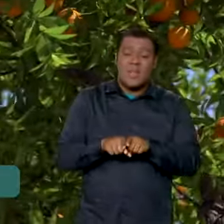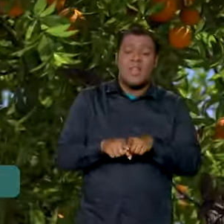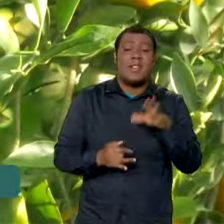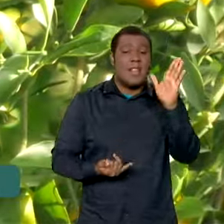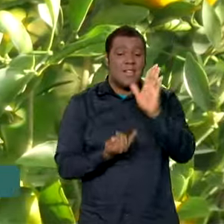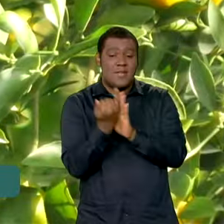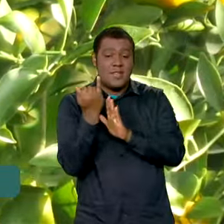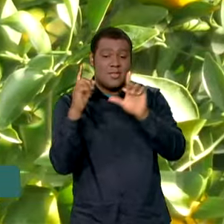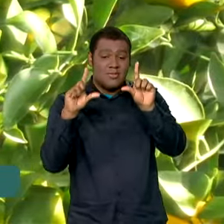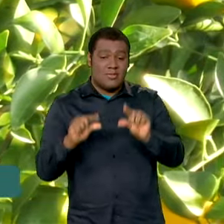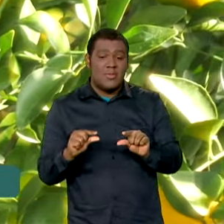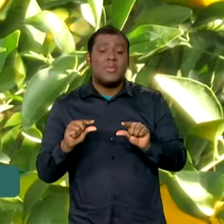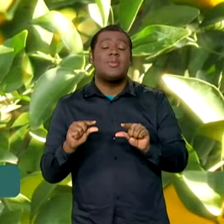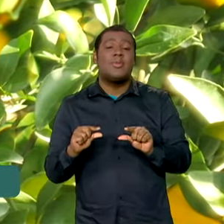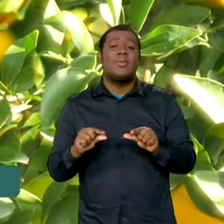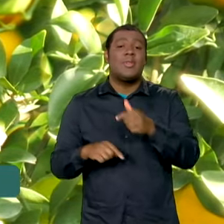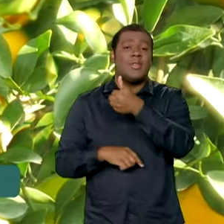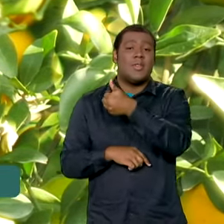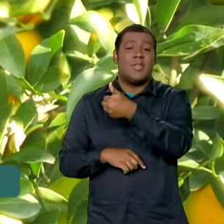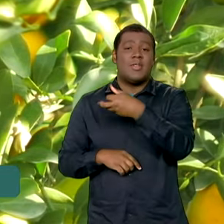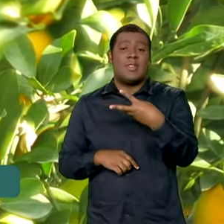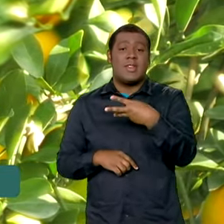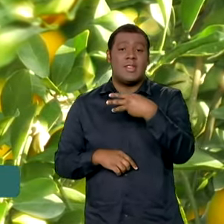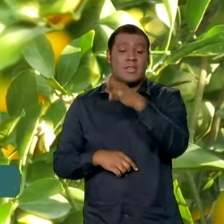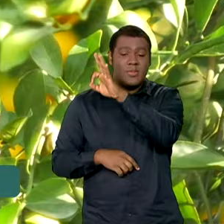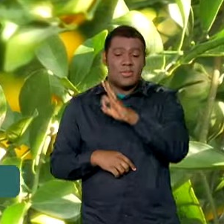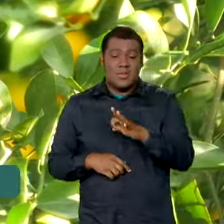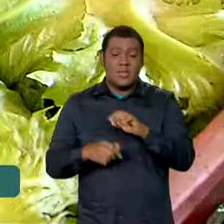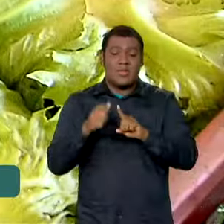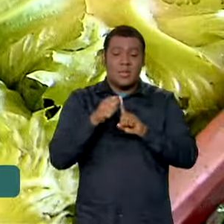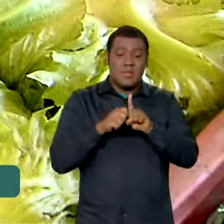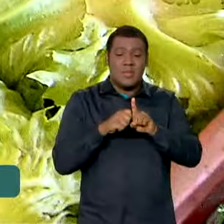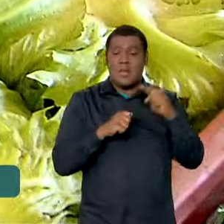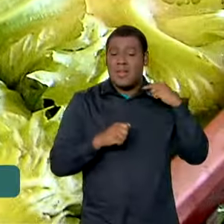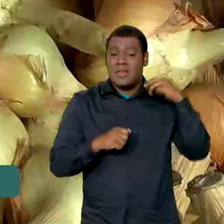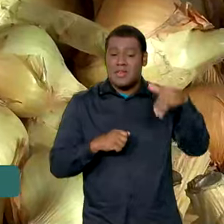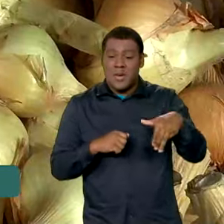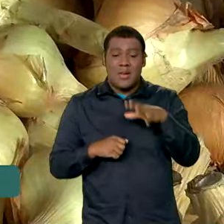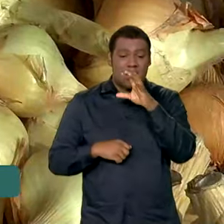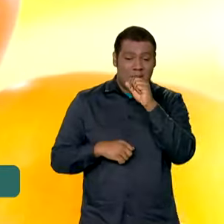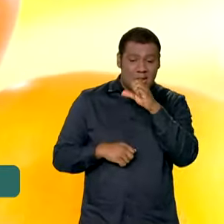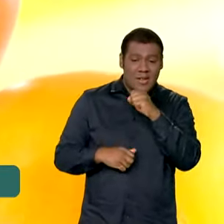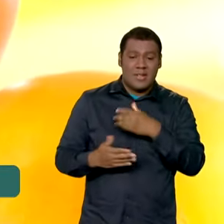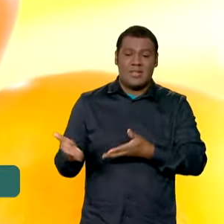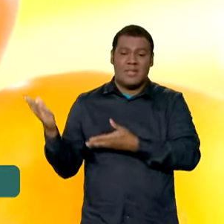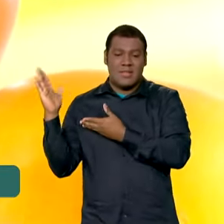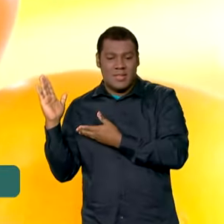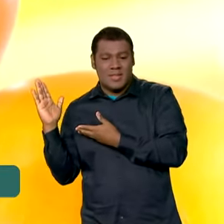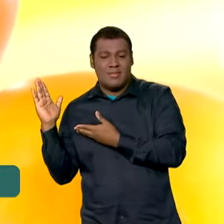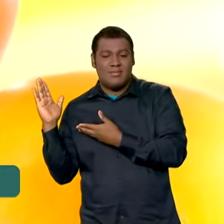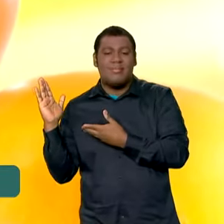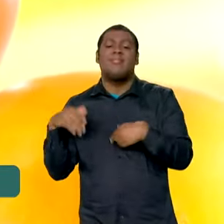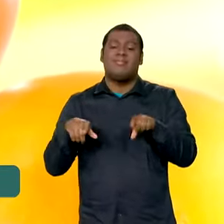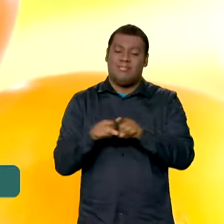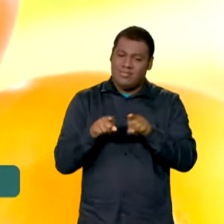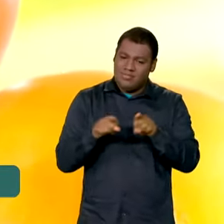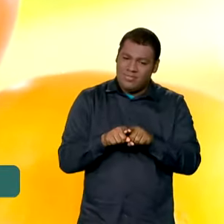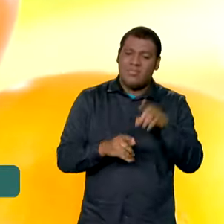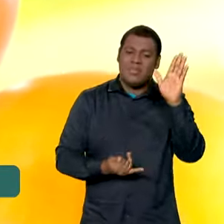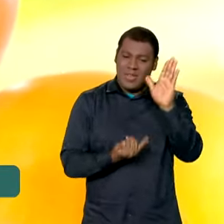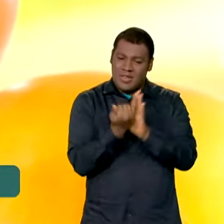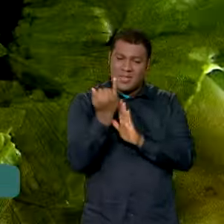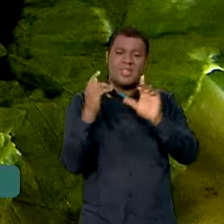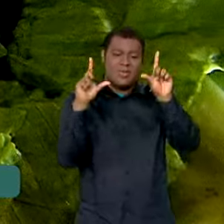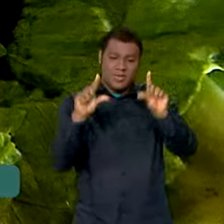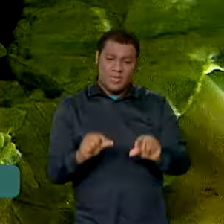reduzido em cerca de 13% em maio foi a laranja. A alface, a cebola e o tomate também registraram redução